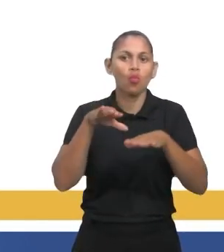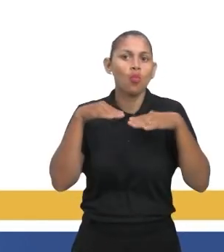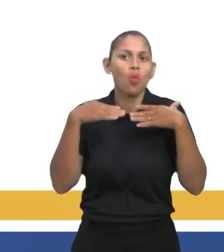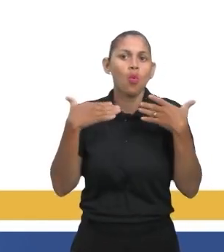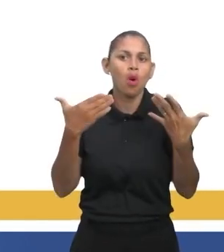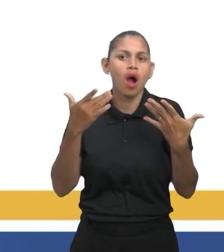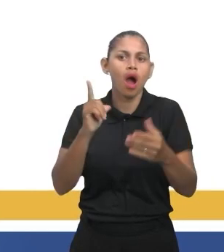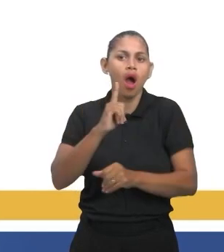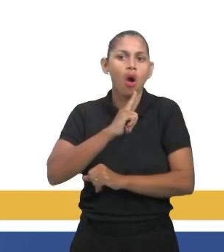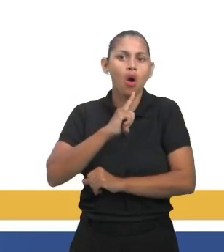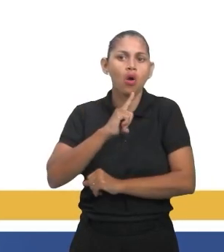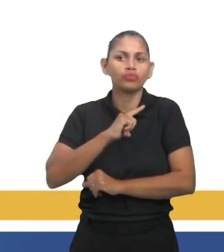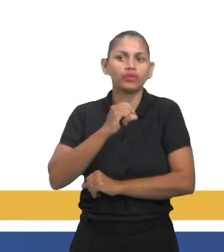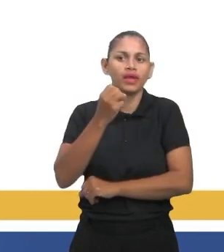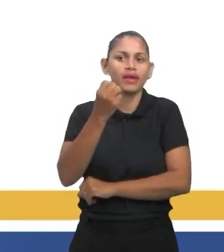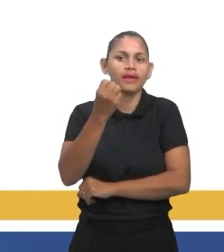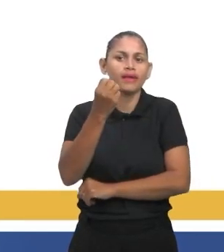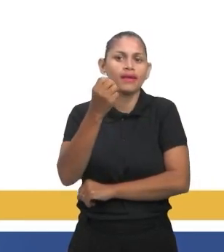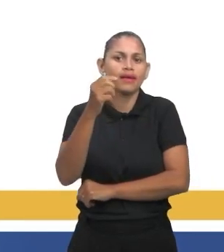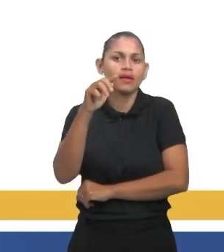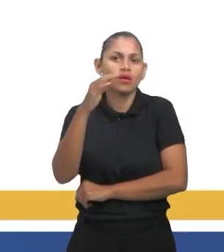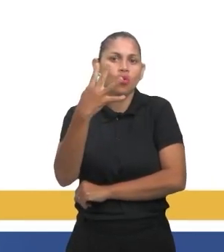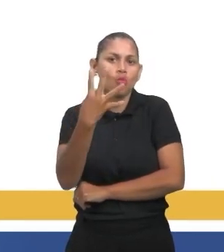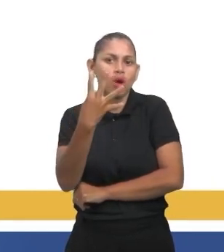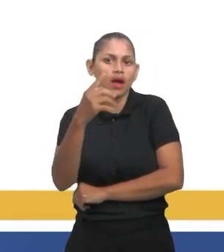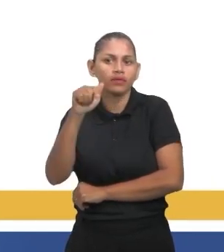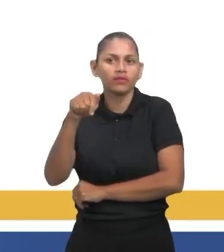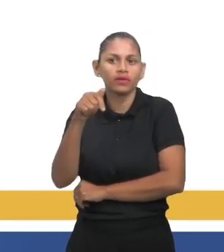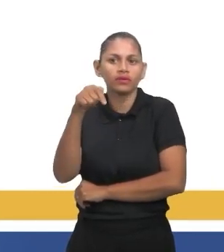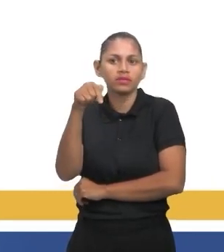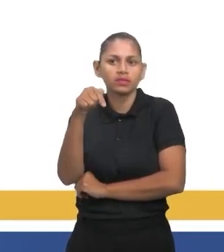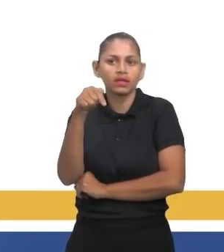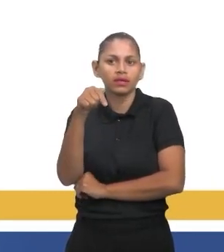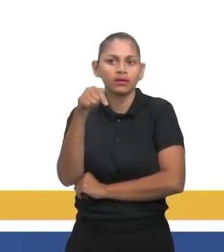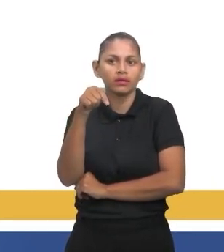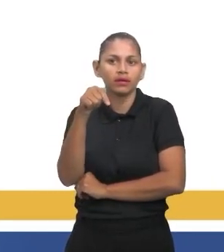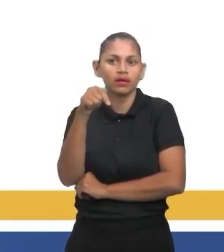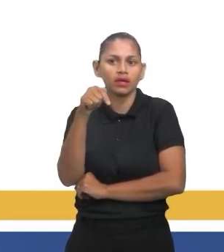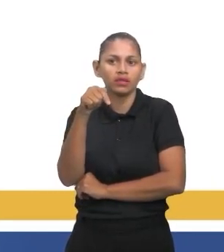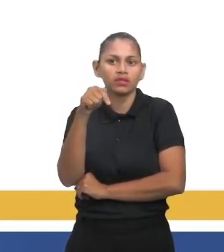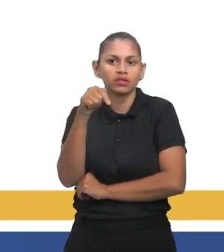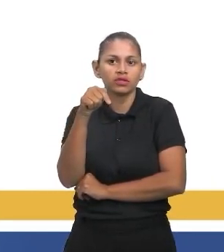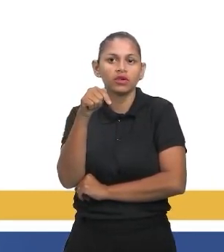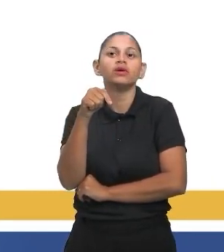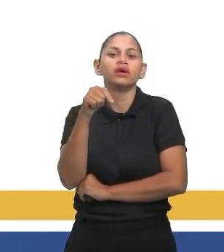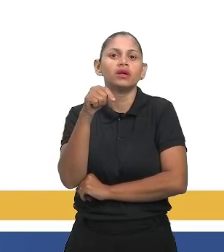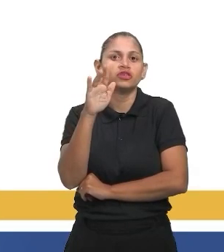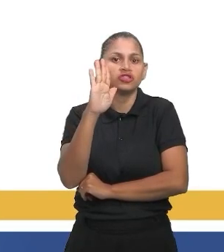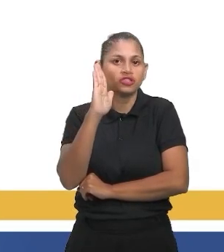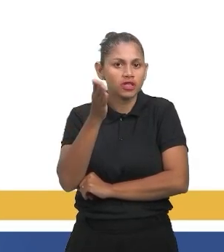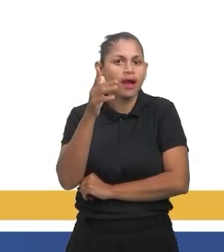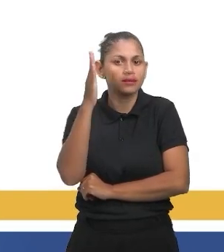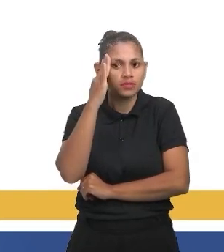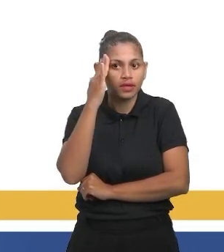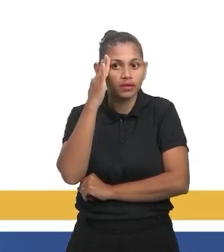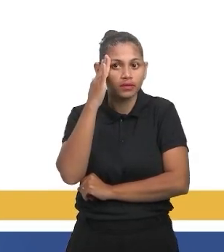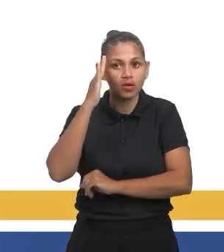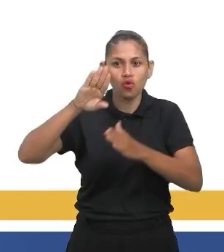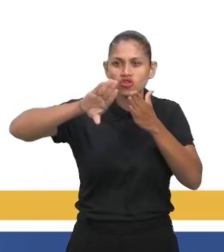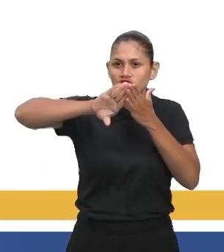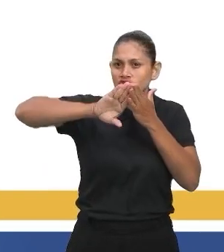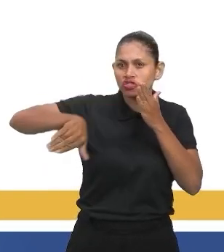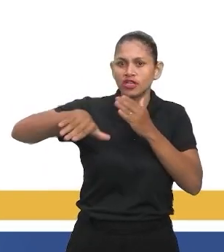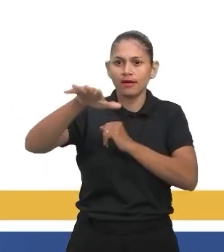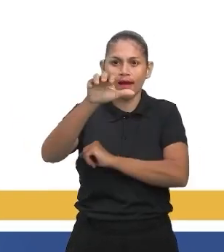alternativas? Se a média é 4,7, eu posso eliminar a letra A, letra B, letra E. Ou seja, você já está entre duas